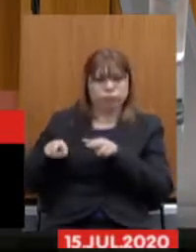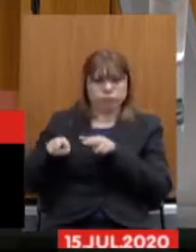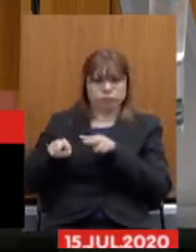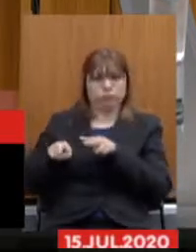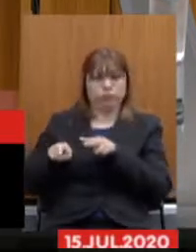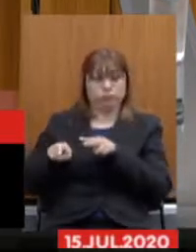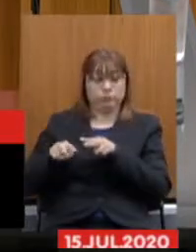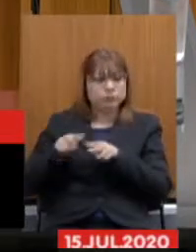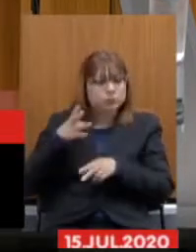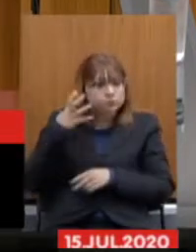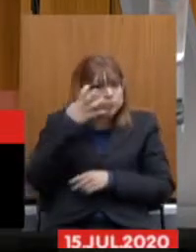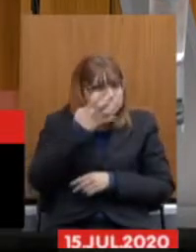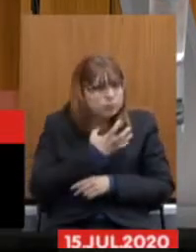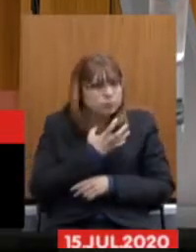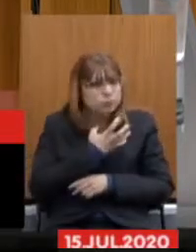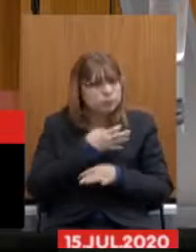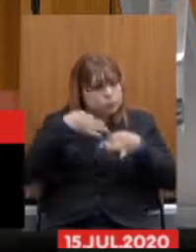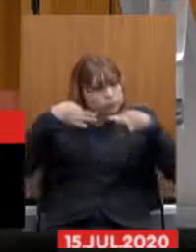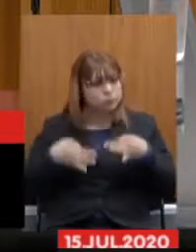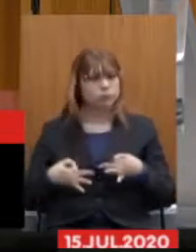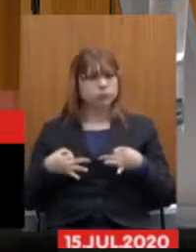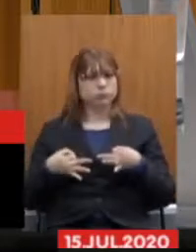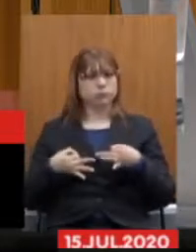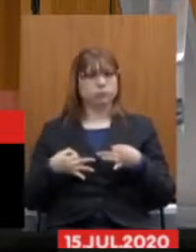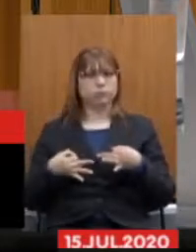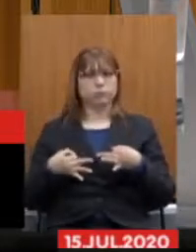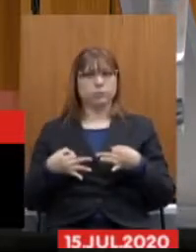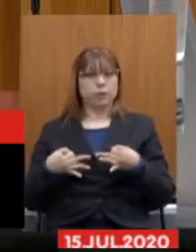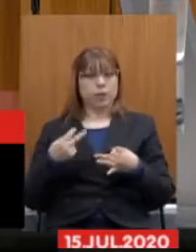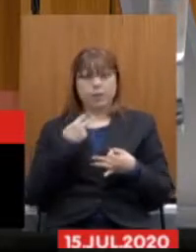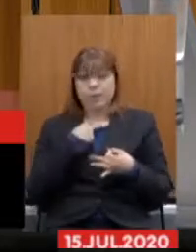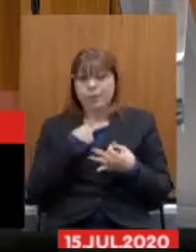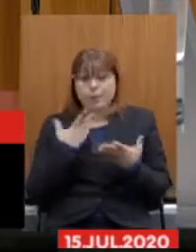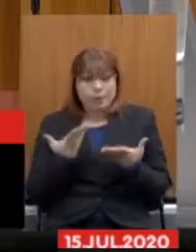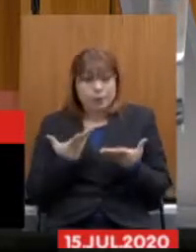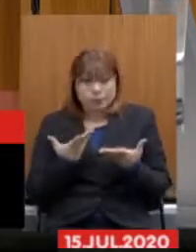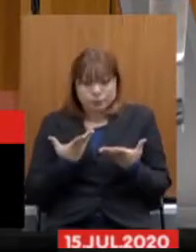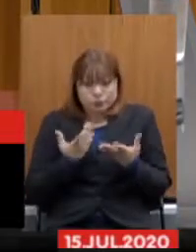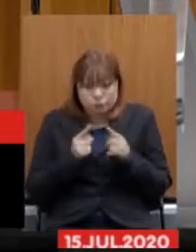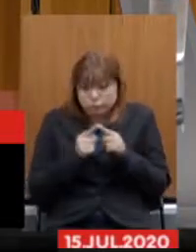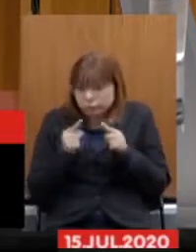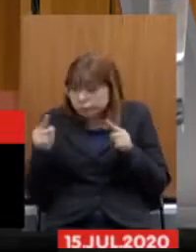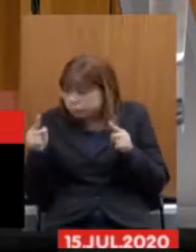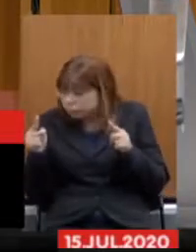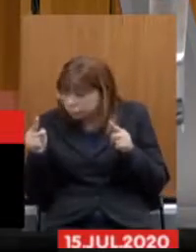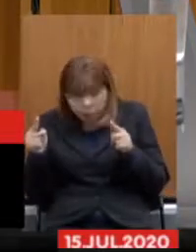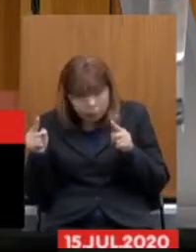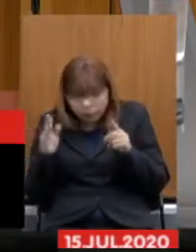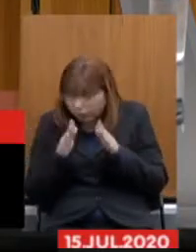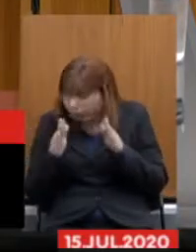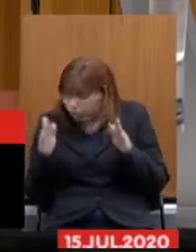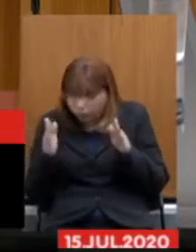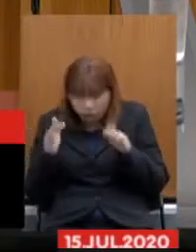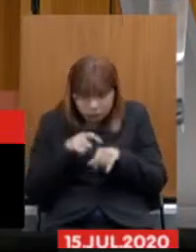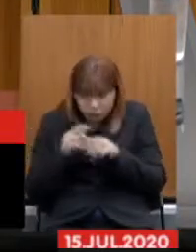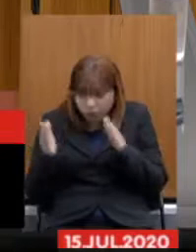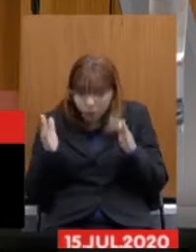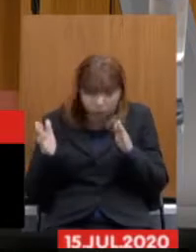séria e correta e não dar para fazer isso com o tempo que o governo